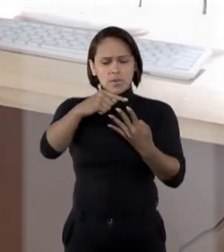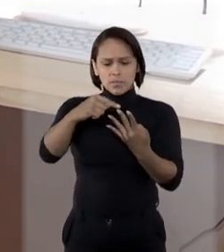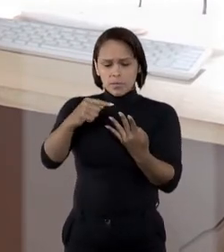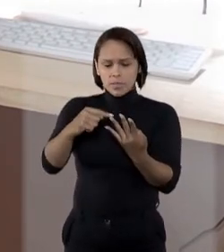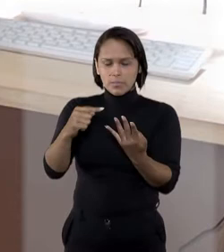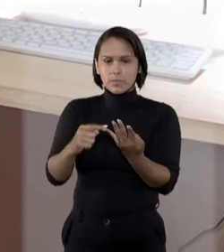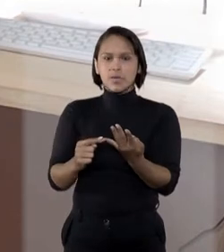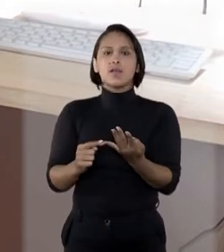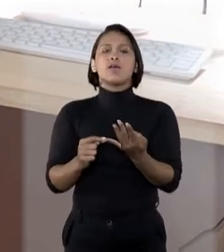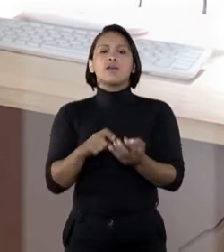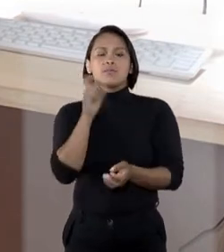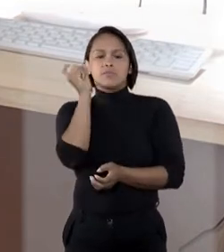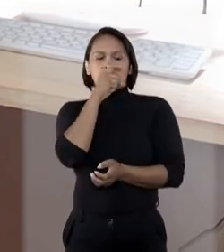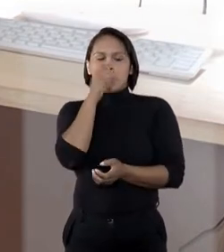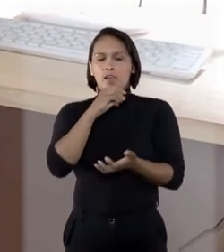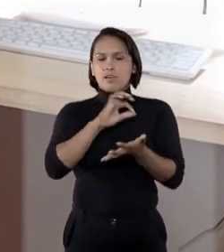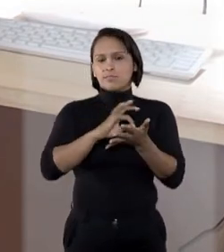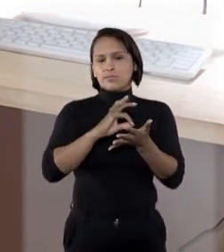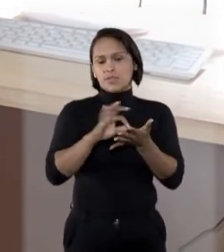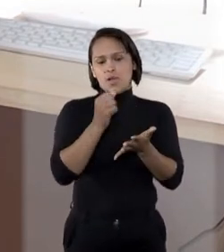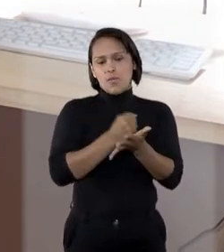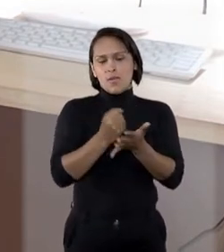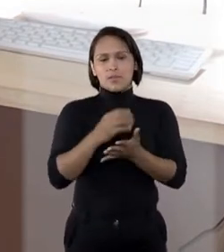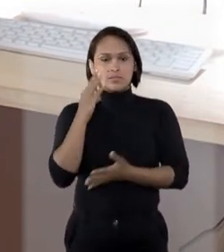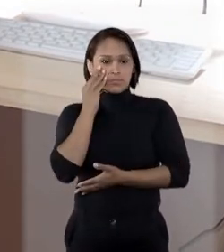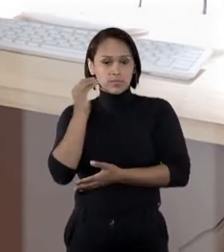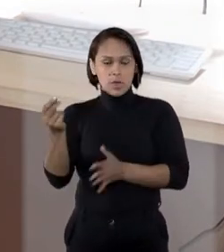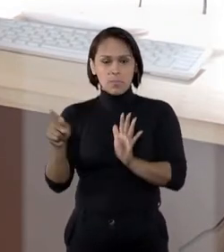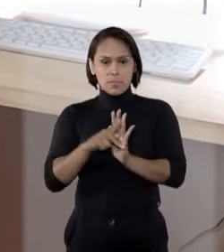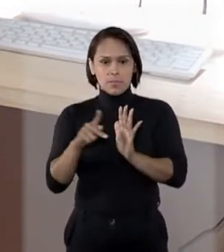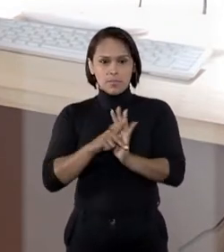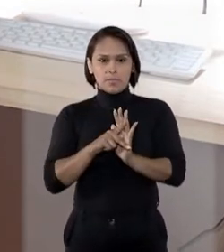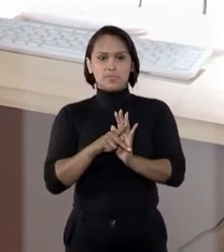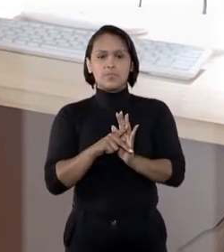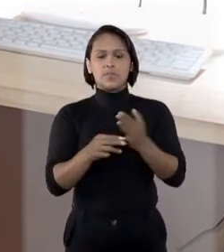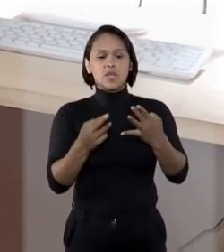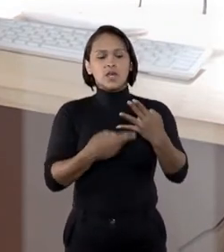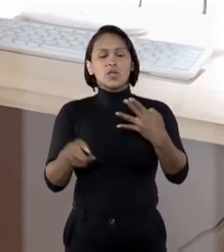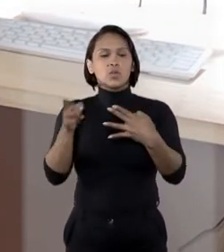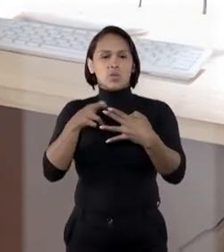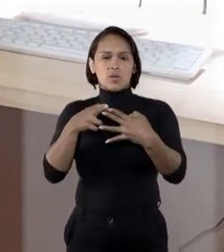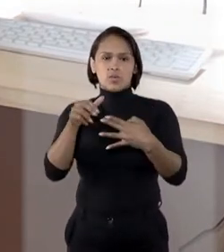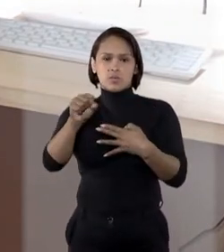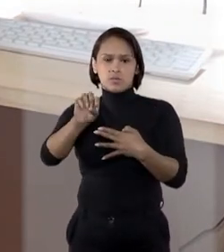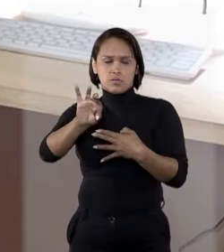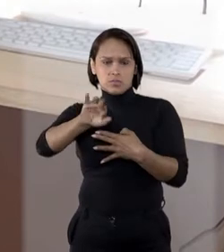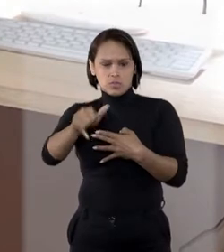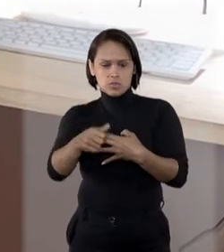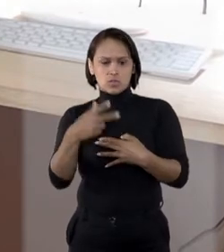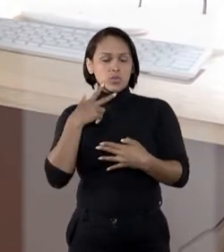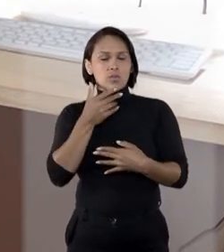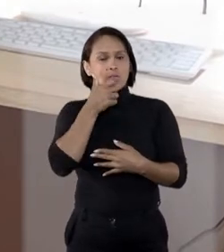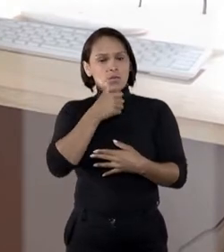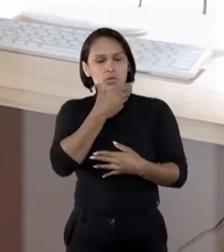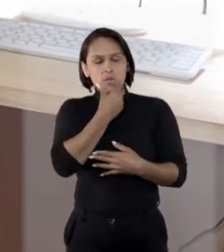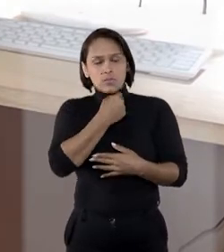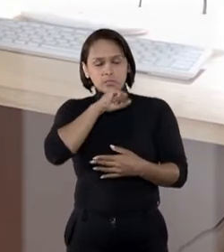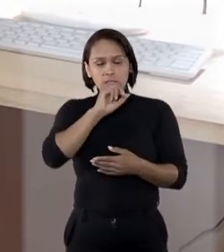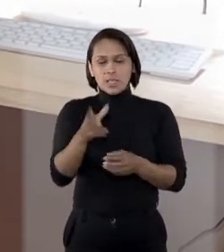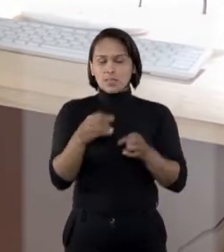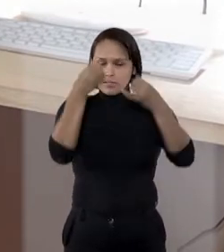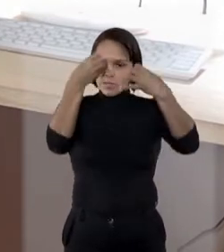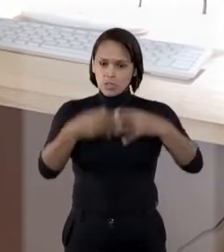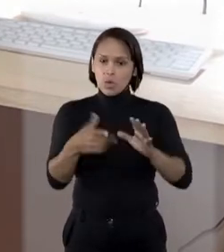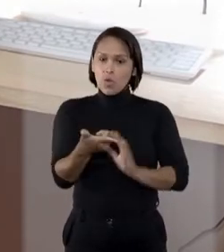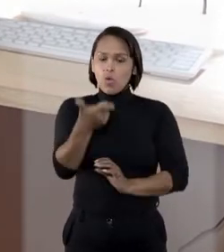outros fundamentos, burla ao cadastro de adoção. No recurso ao STJ, o casal alegou que as circunstâncias agora seriam